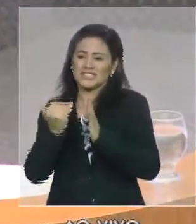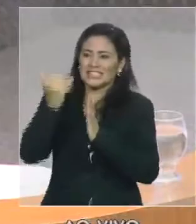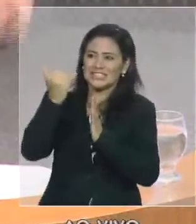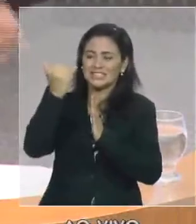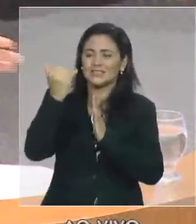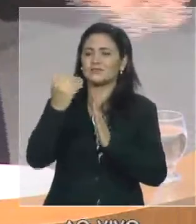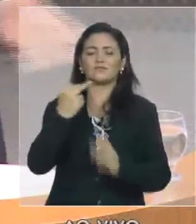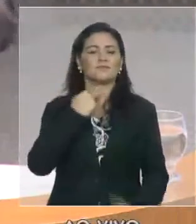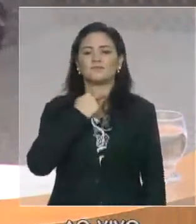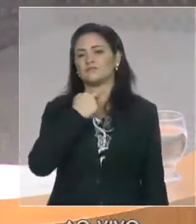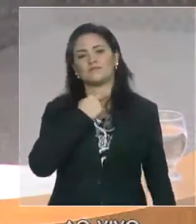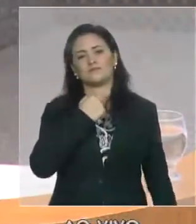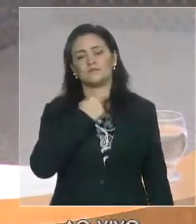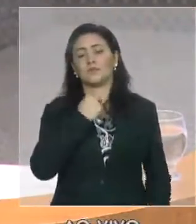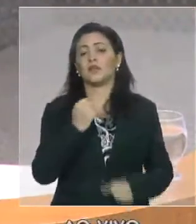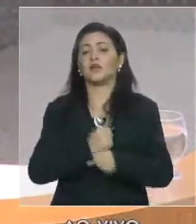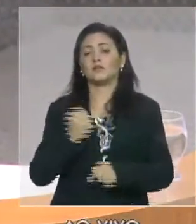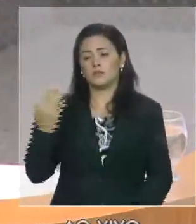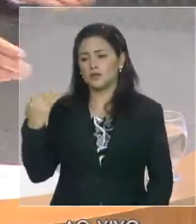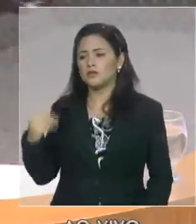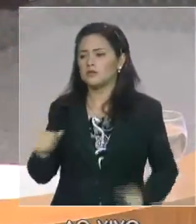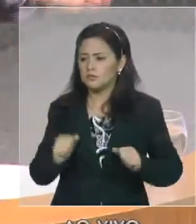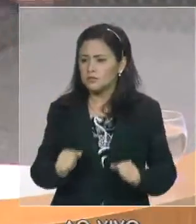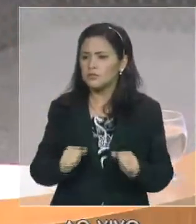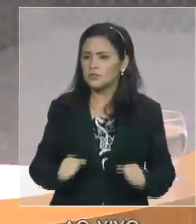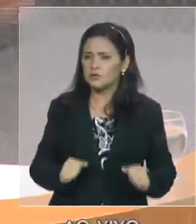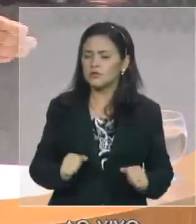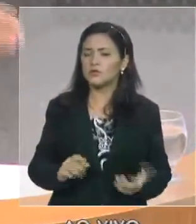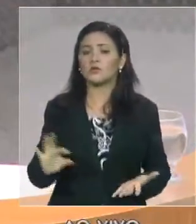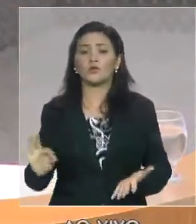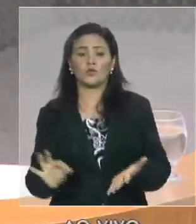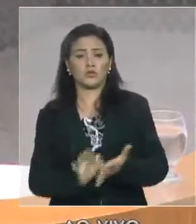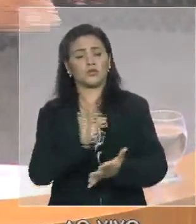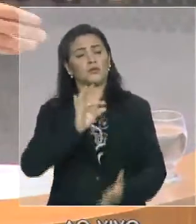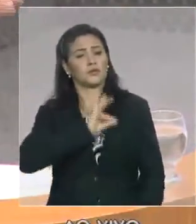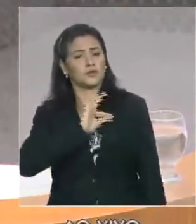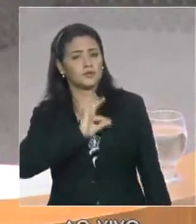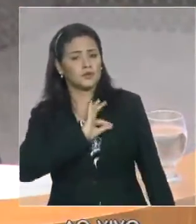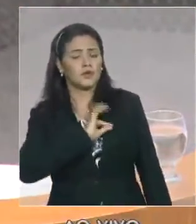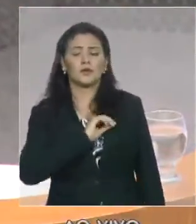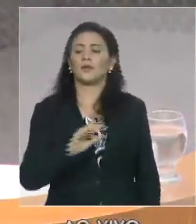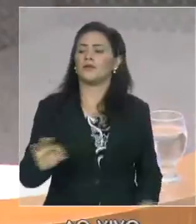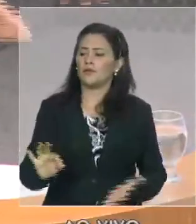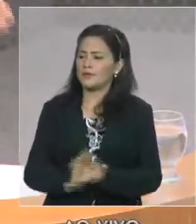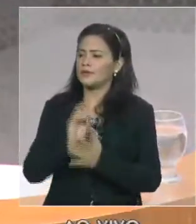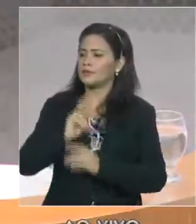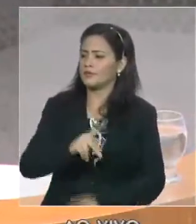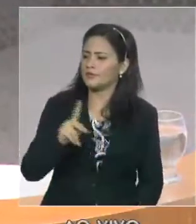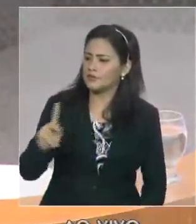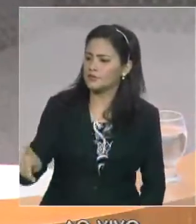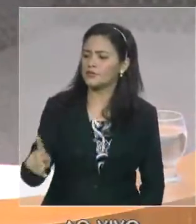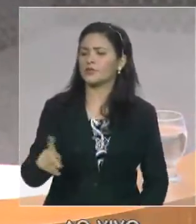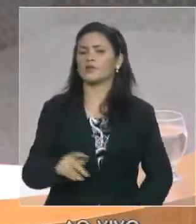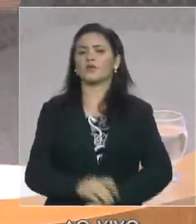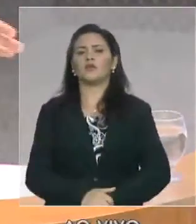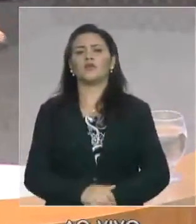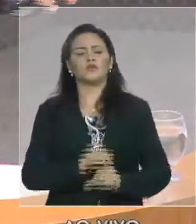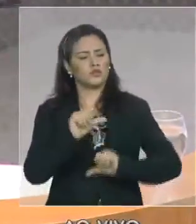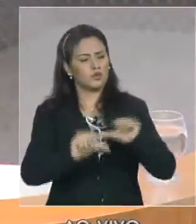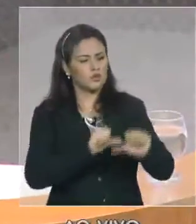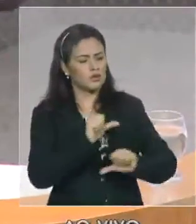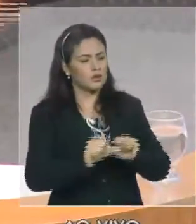Fizemos quando era possível. Então, nós contratamos policiais, professores, promovemos policiais, substituímos trabalhadores